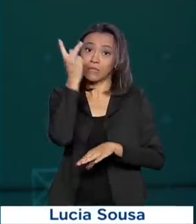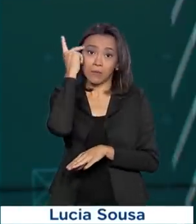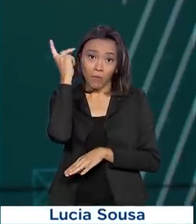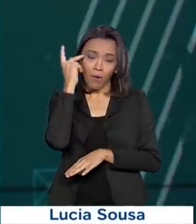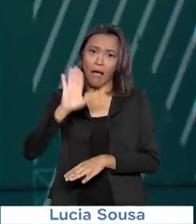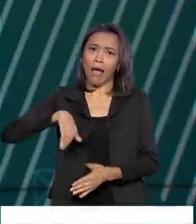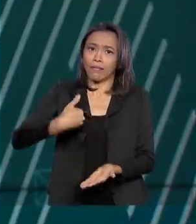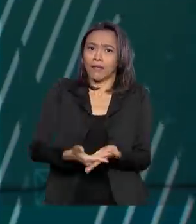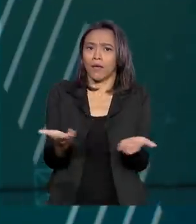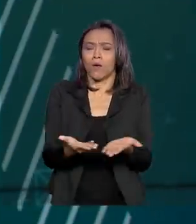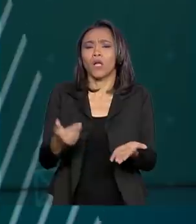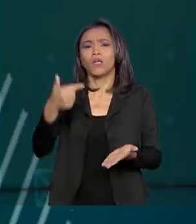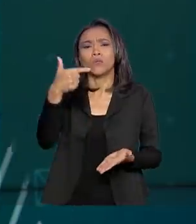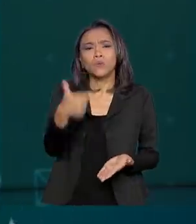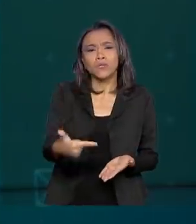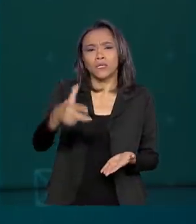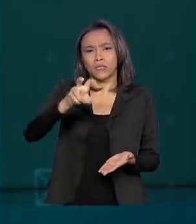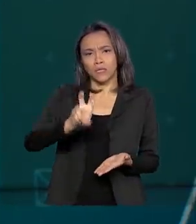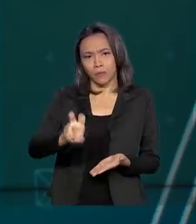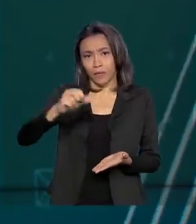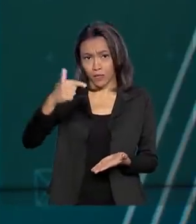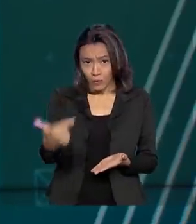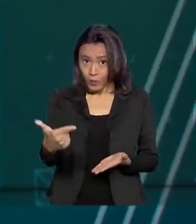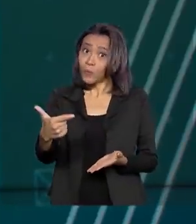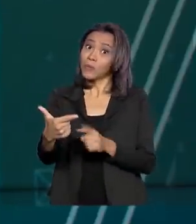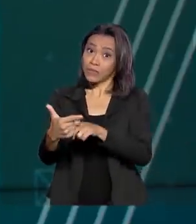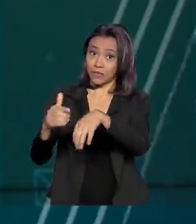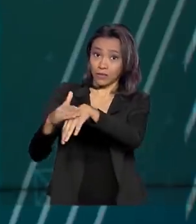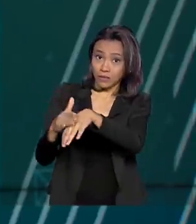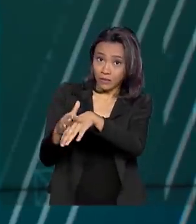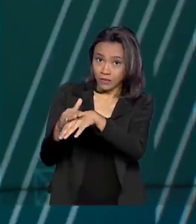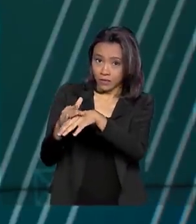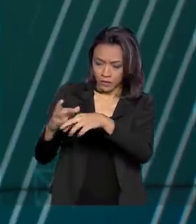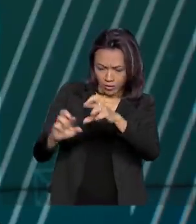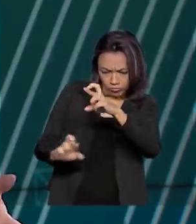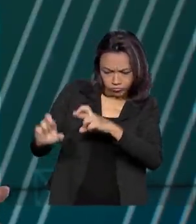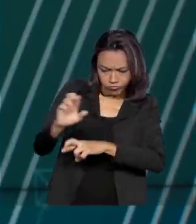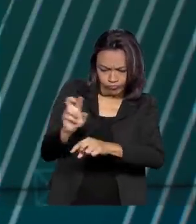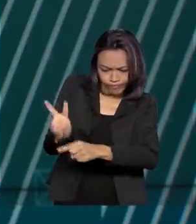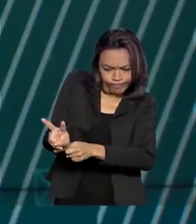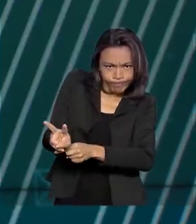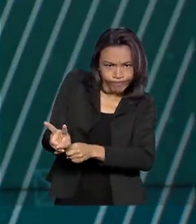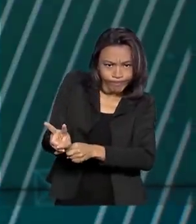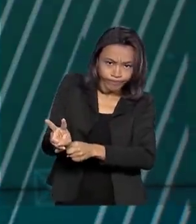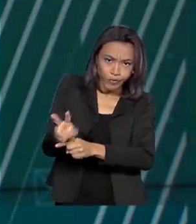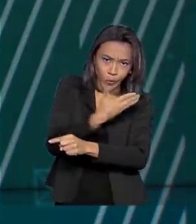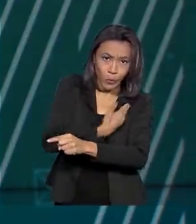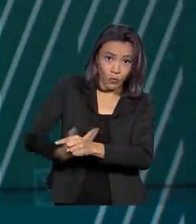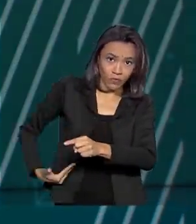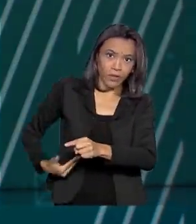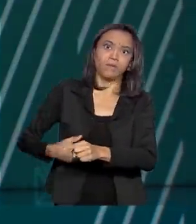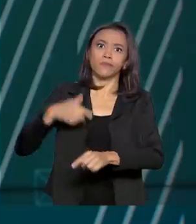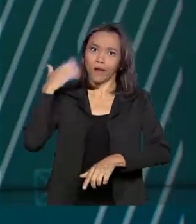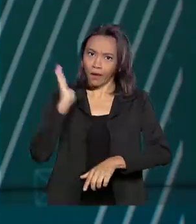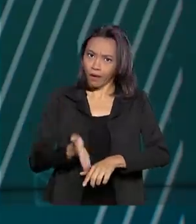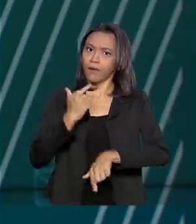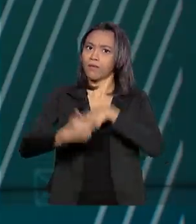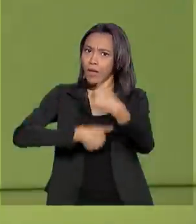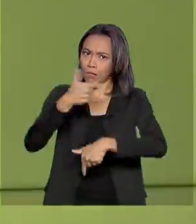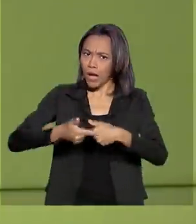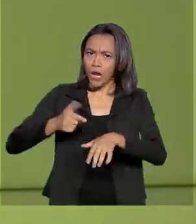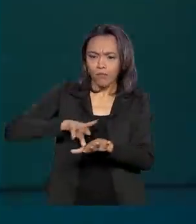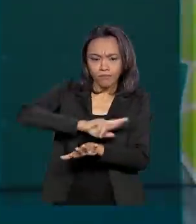são monitorados 252 casos suspeitos da doença. E o governo já trabalha em várias frentes para